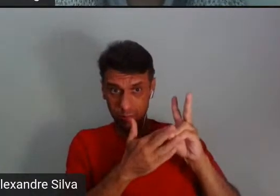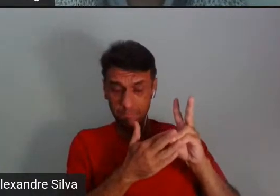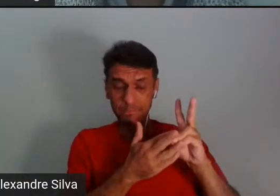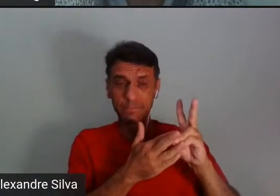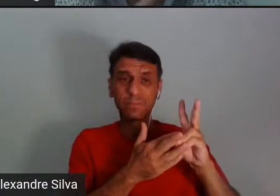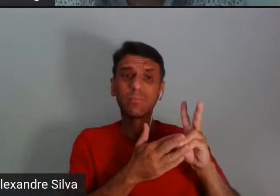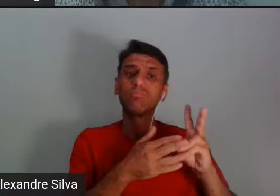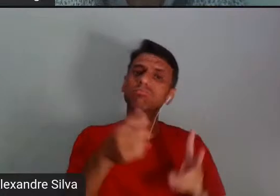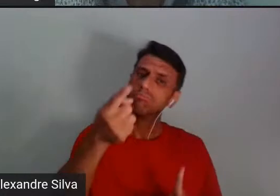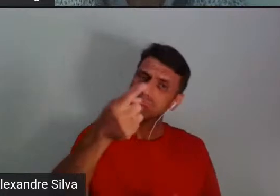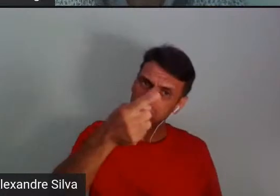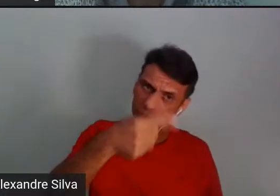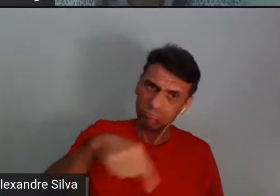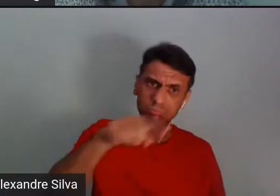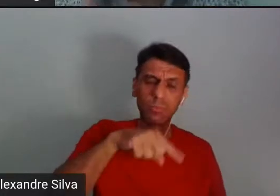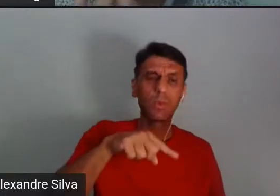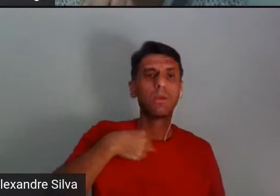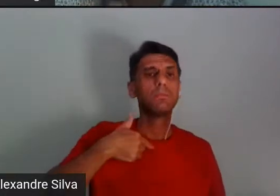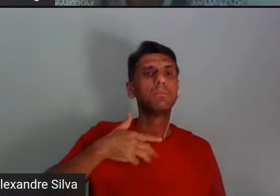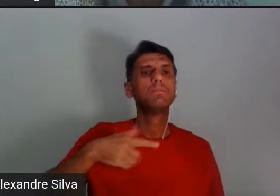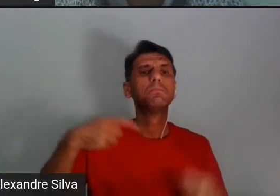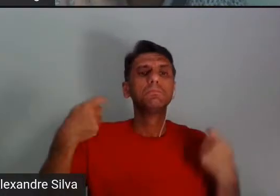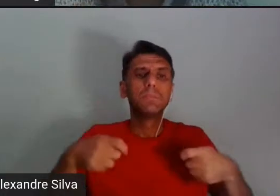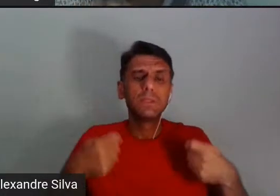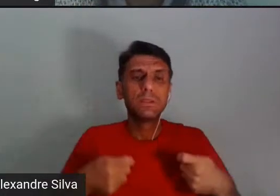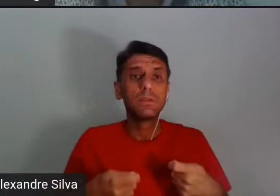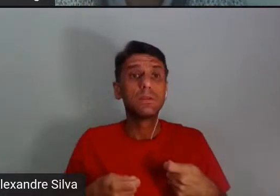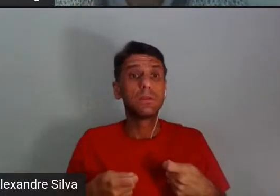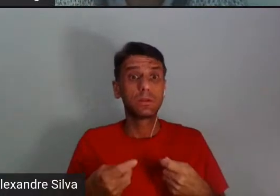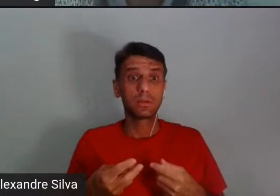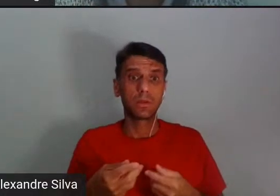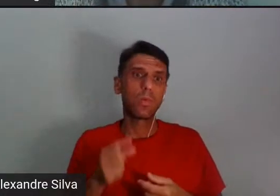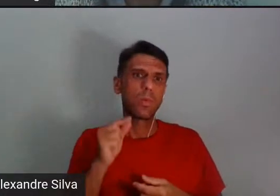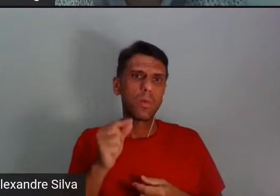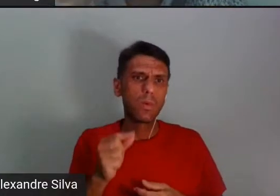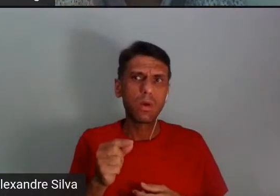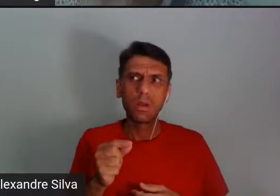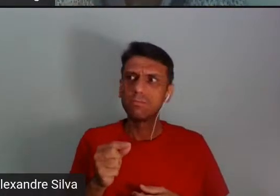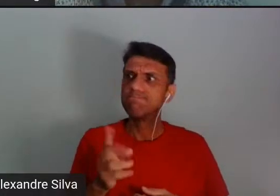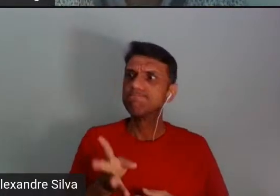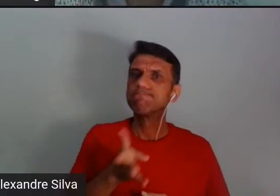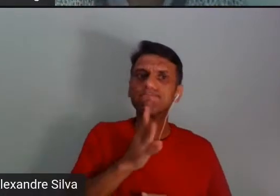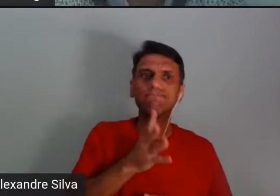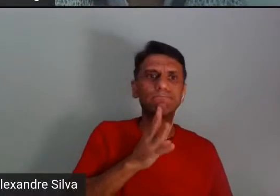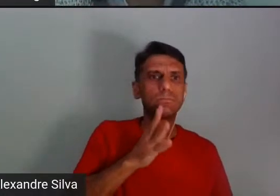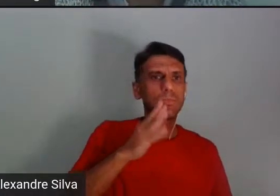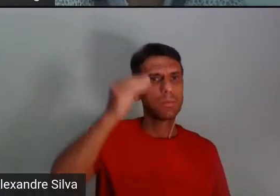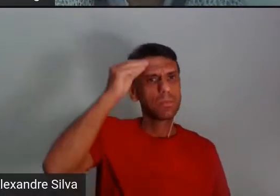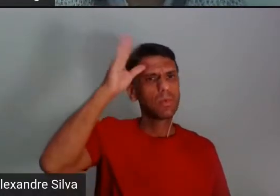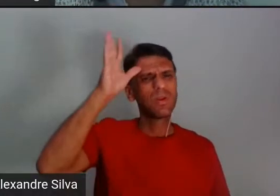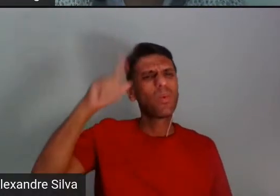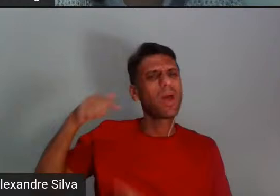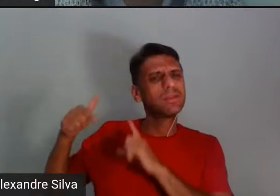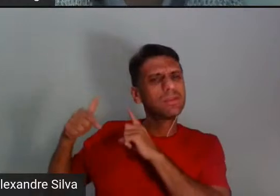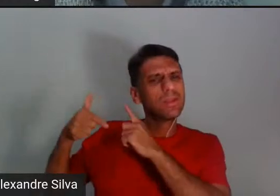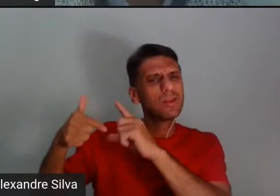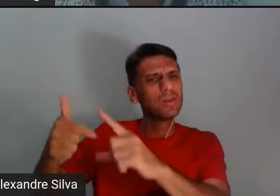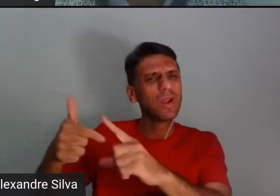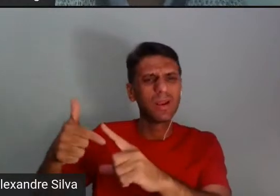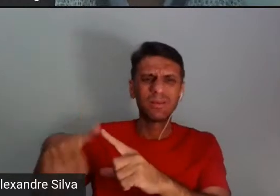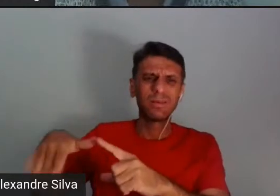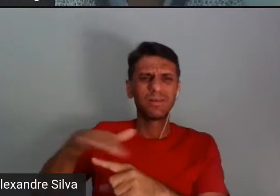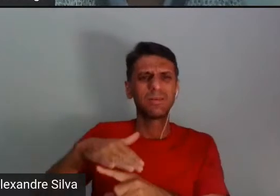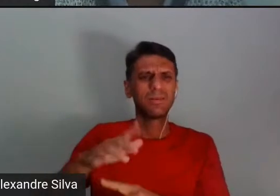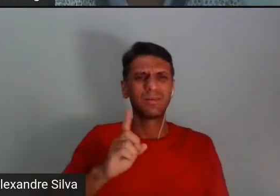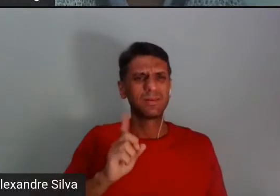então, você precisa fazer esse conhecimento, ser, os saberes tradicionais terem esse